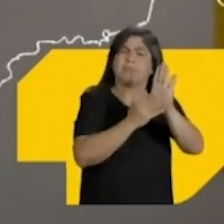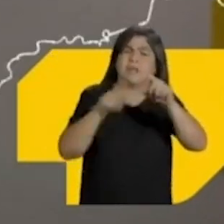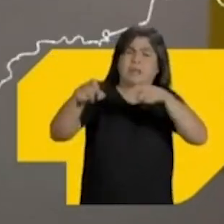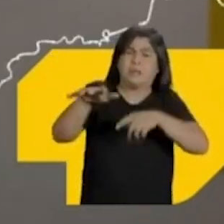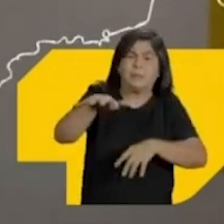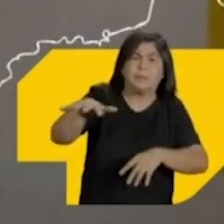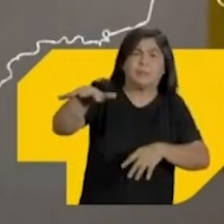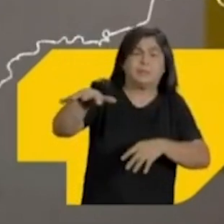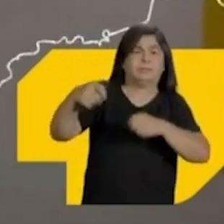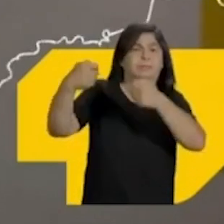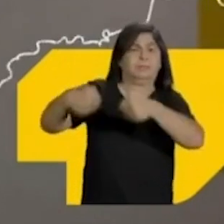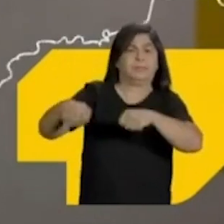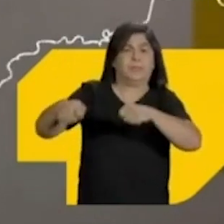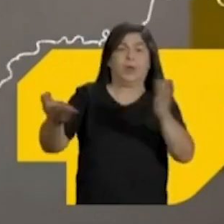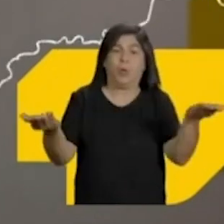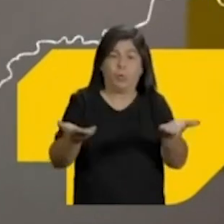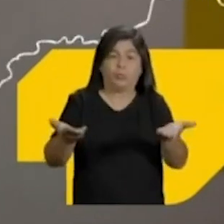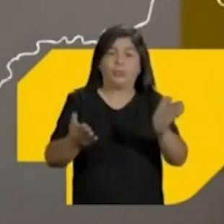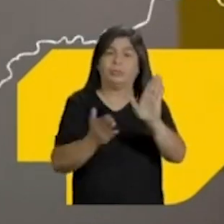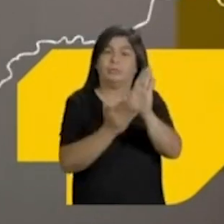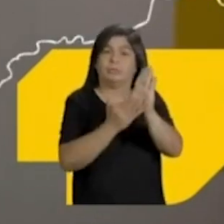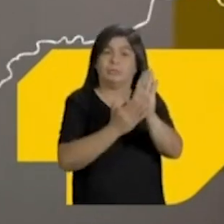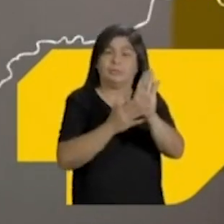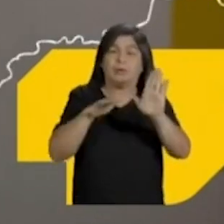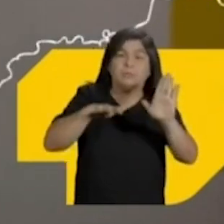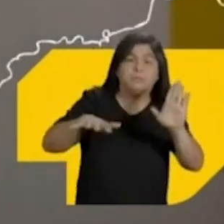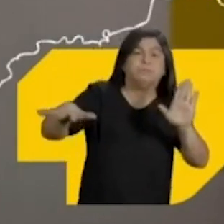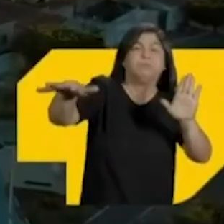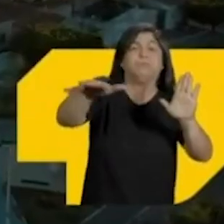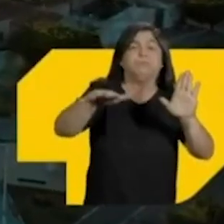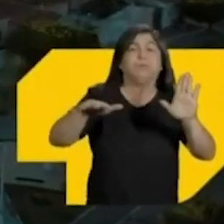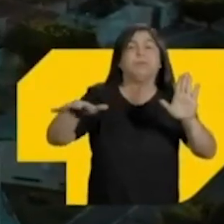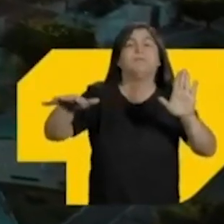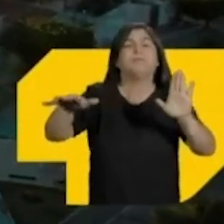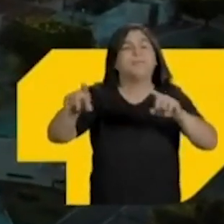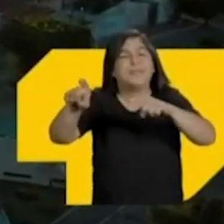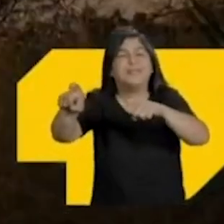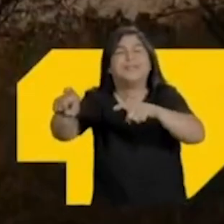às necessidades do sertão. Hoje, vou apresentar outras ações para a região.